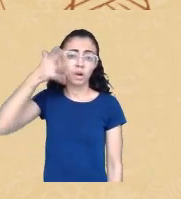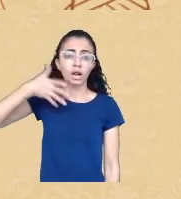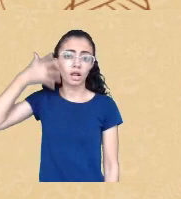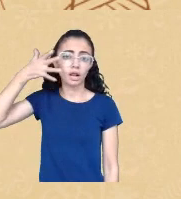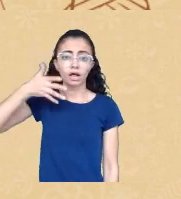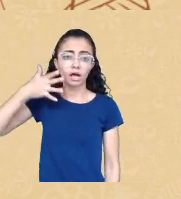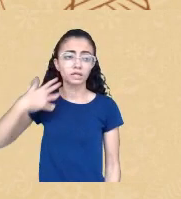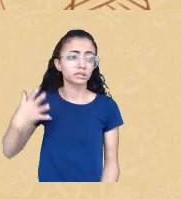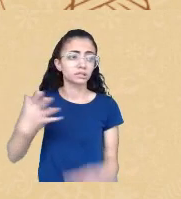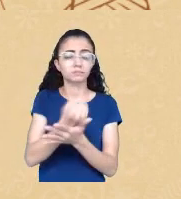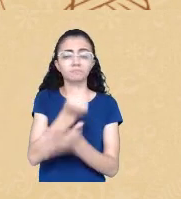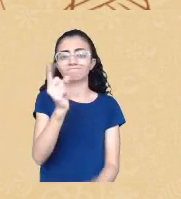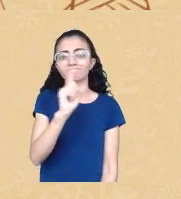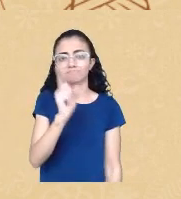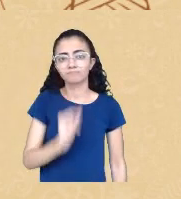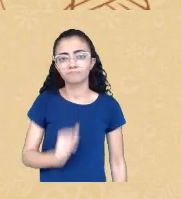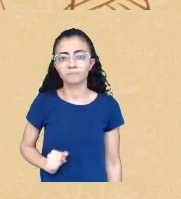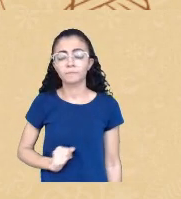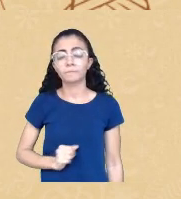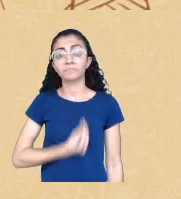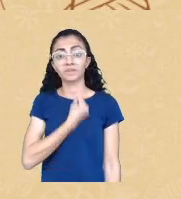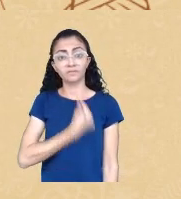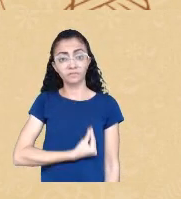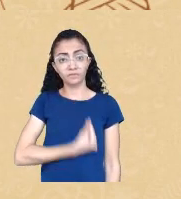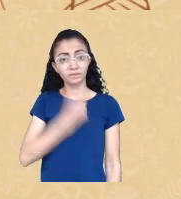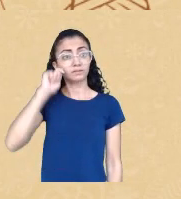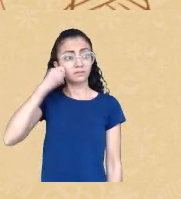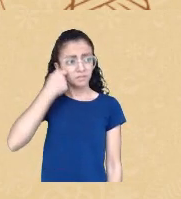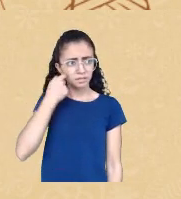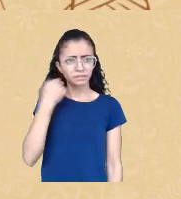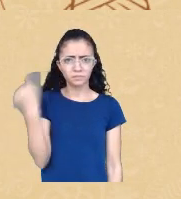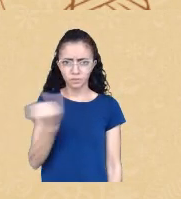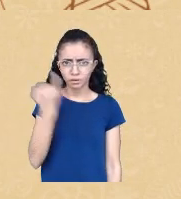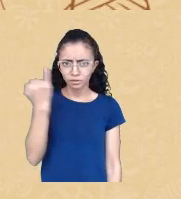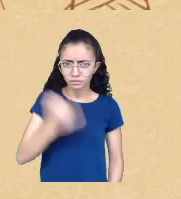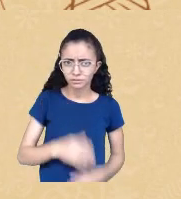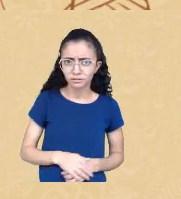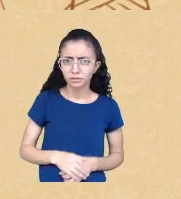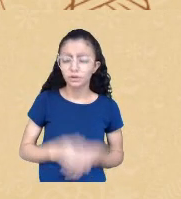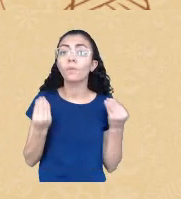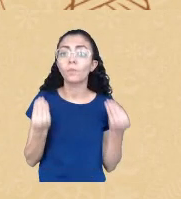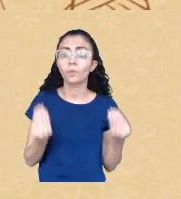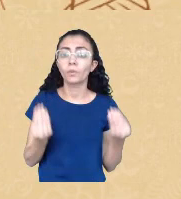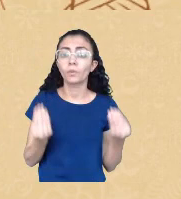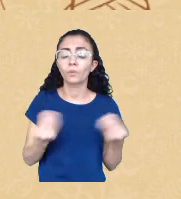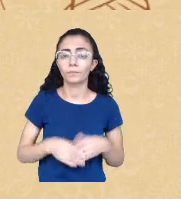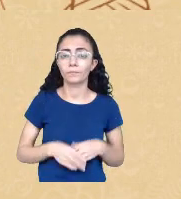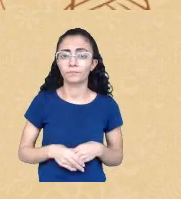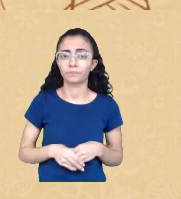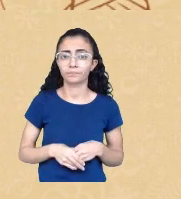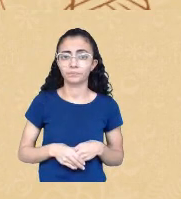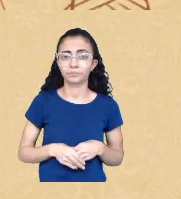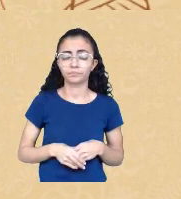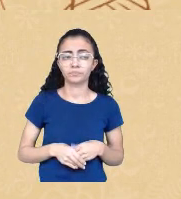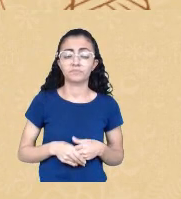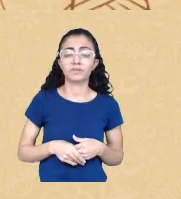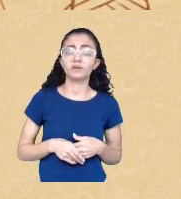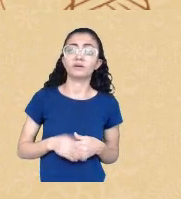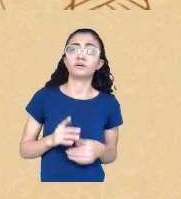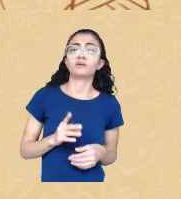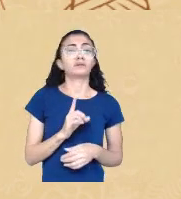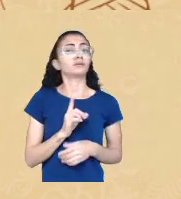então importam de que maneira qual é a possibilidade da